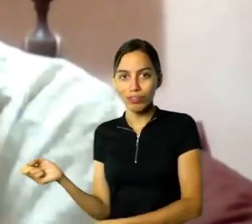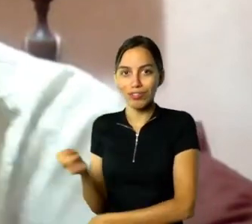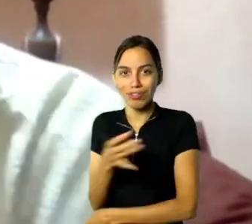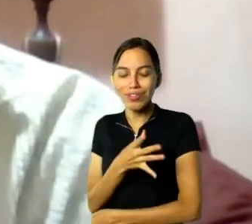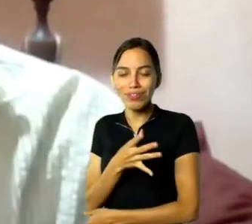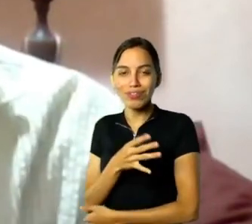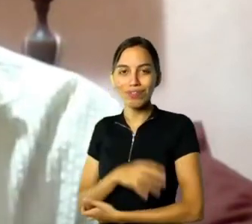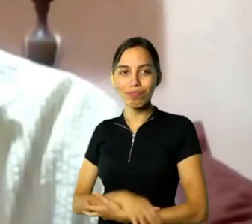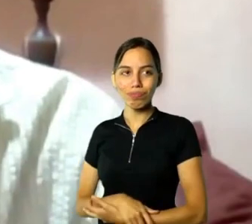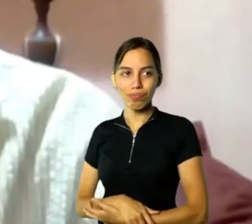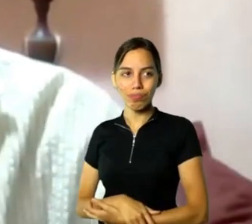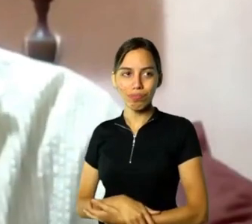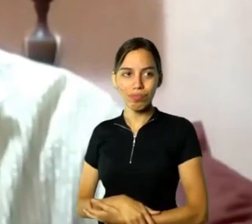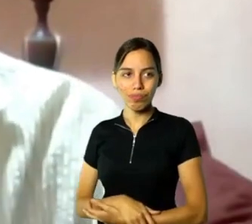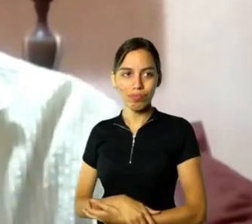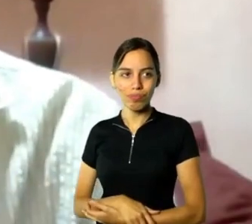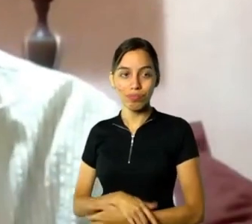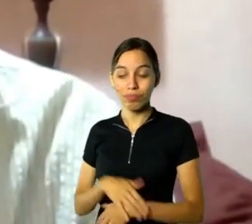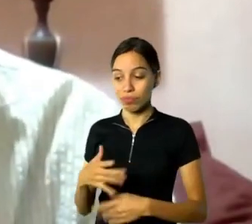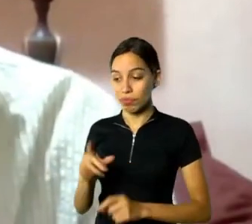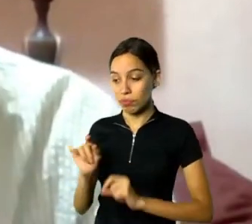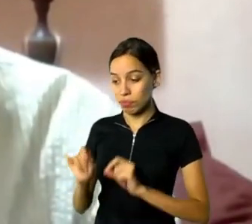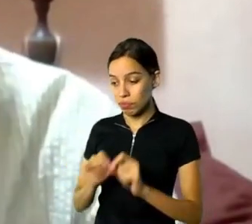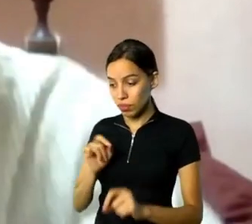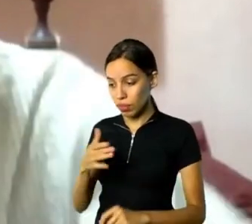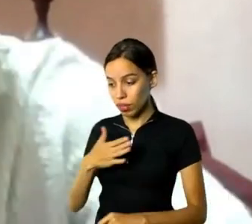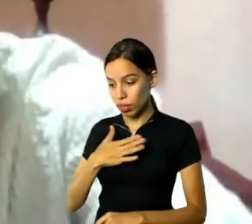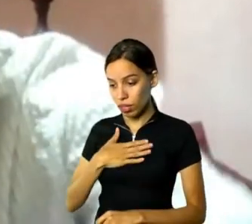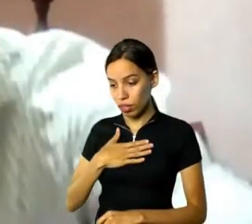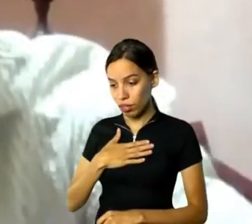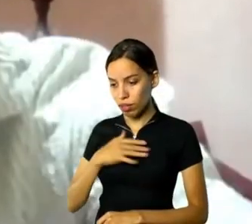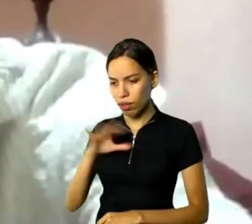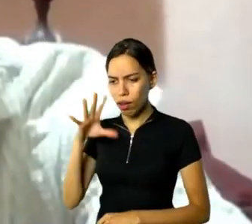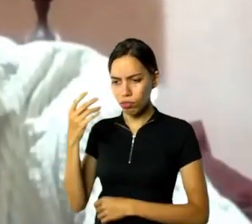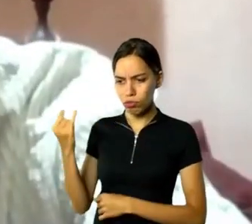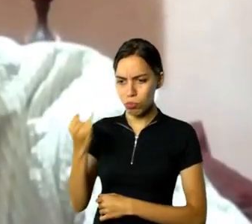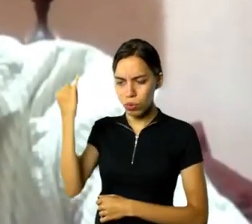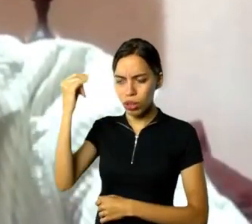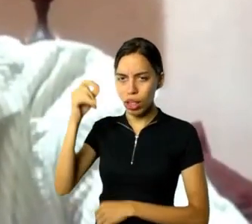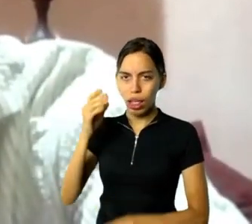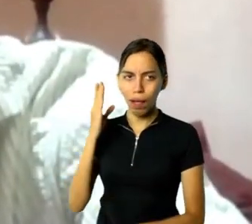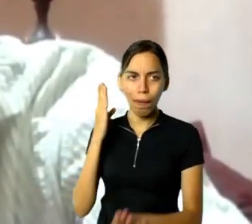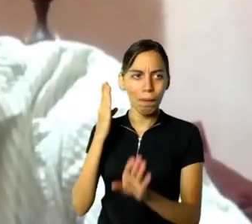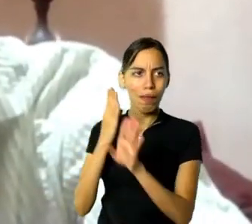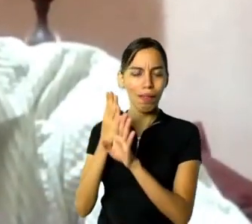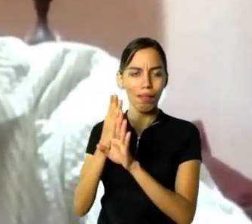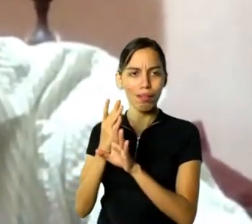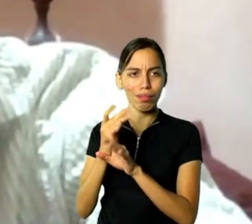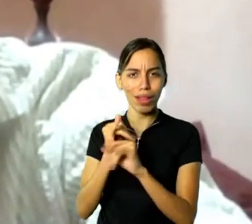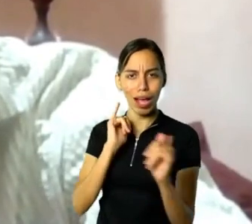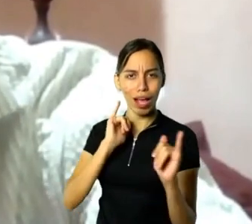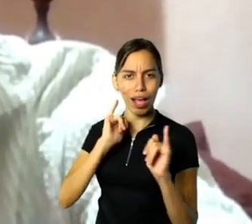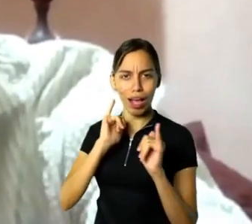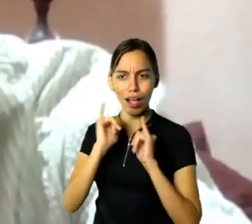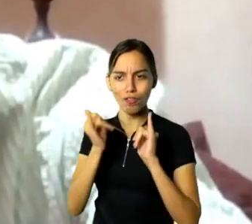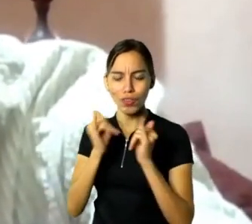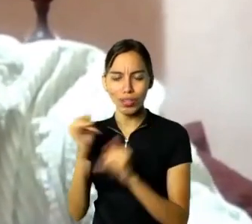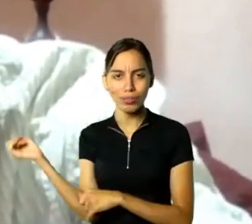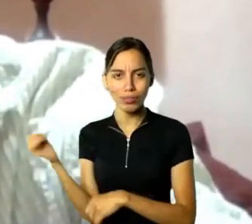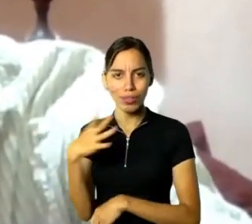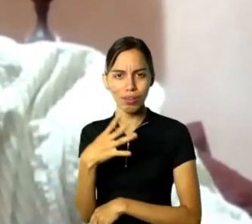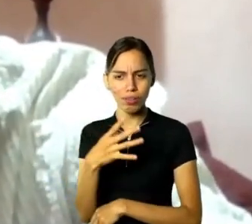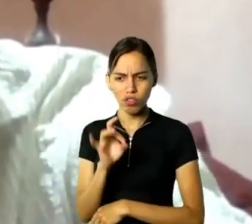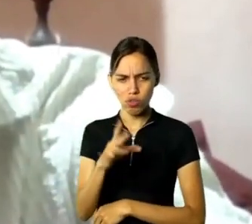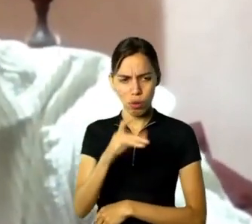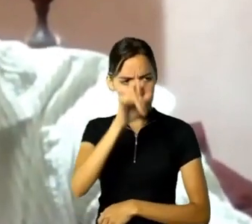informações novas, informações que dizem respeito não só ao personagem, às vezes,